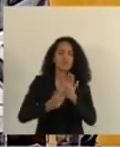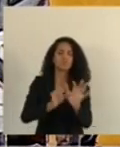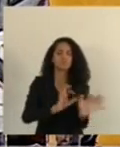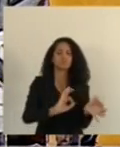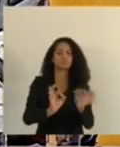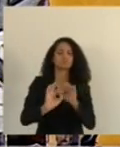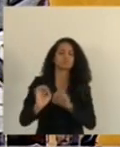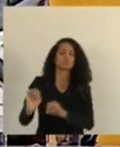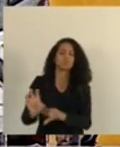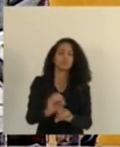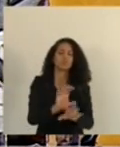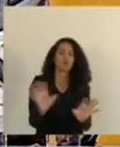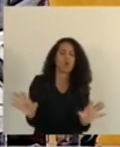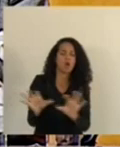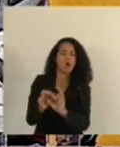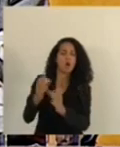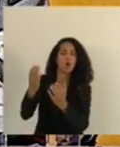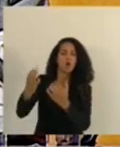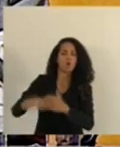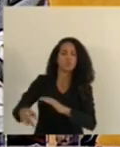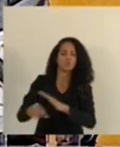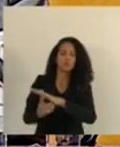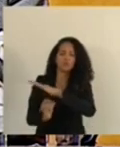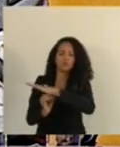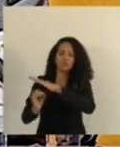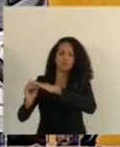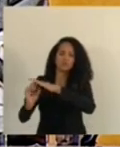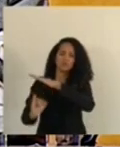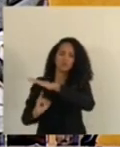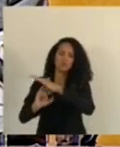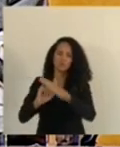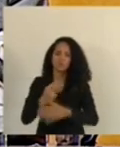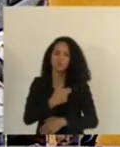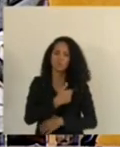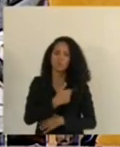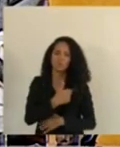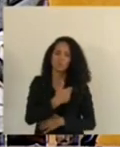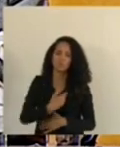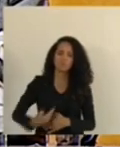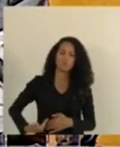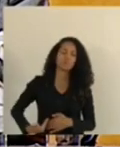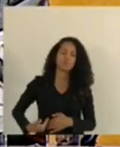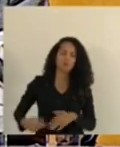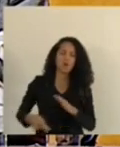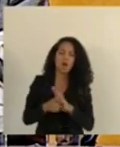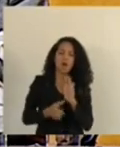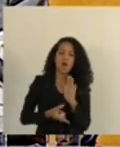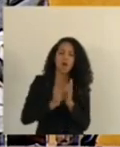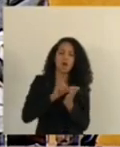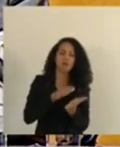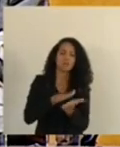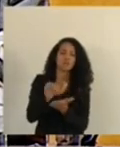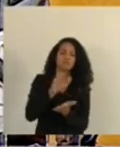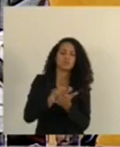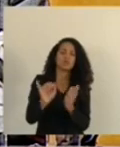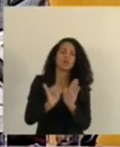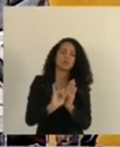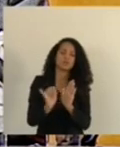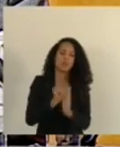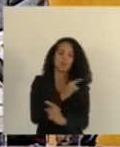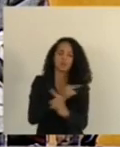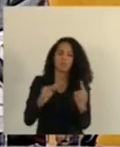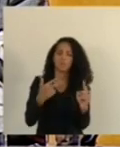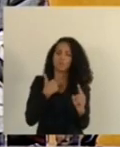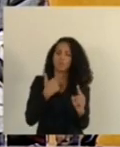vinculado a concurso de órgão ou poder público antes da publicação do respectivo edital na